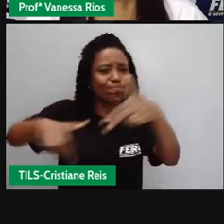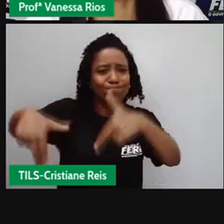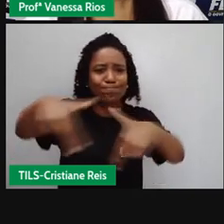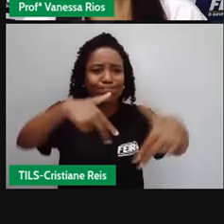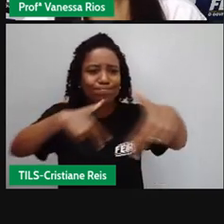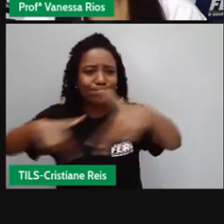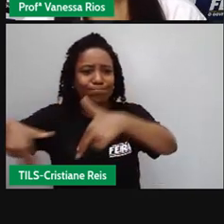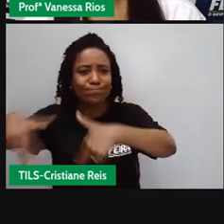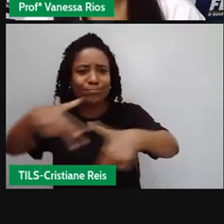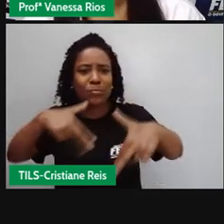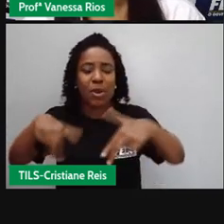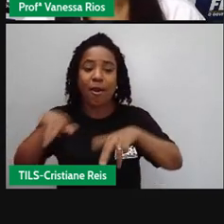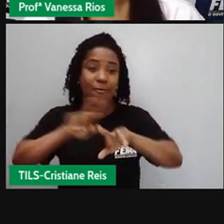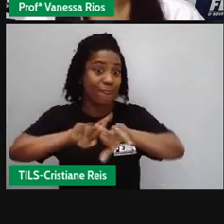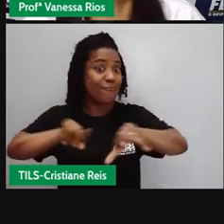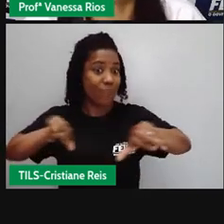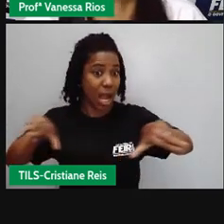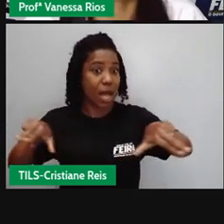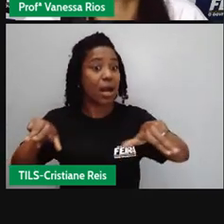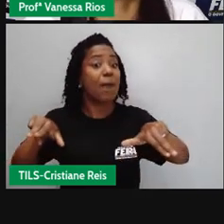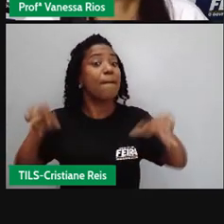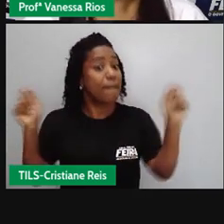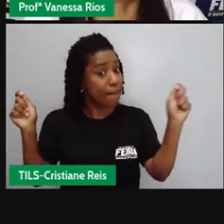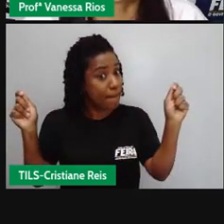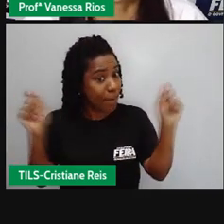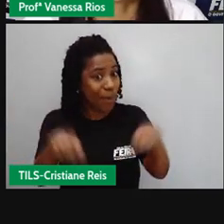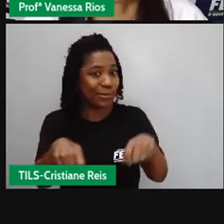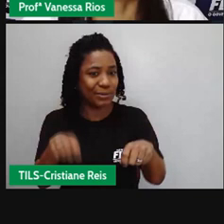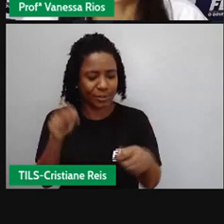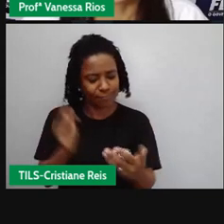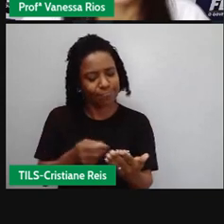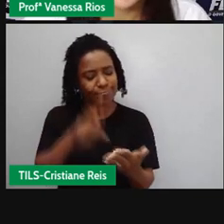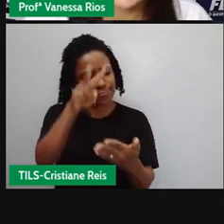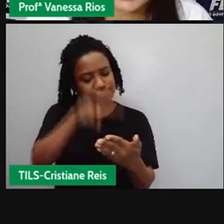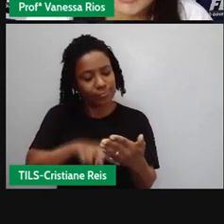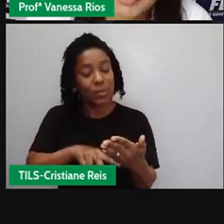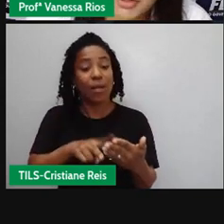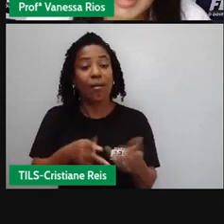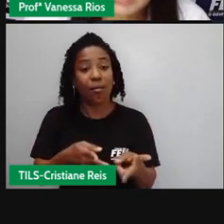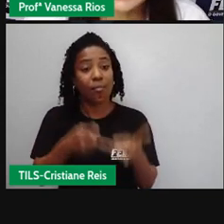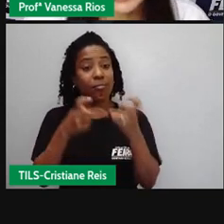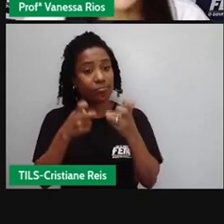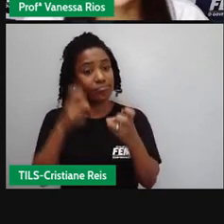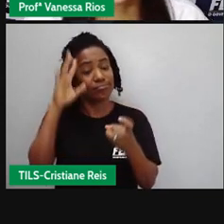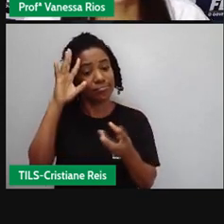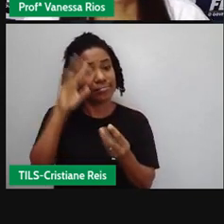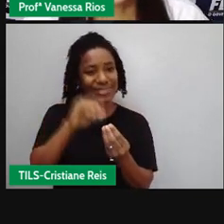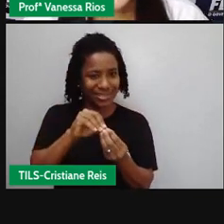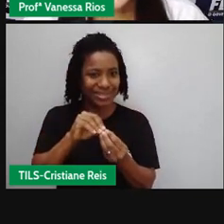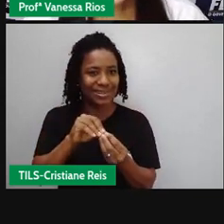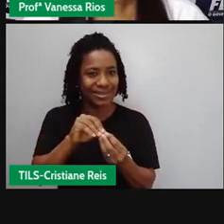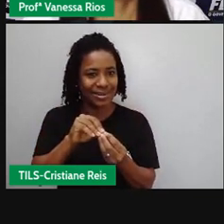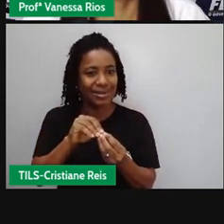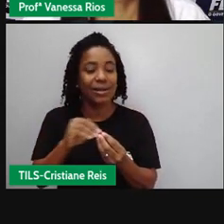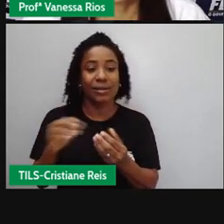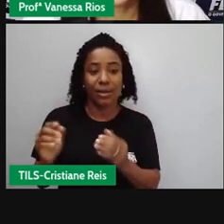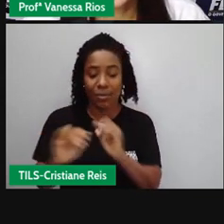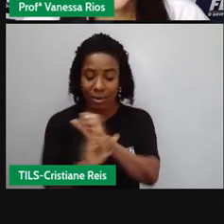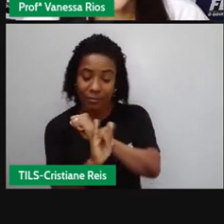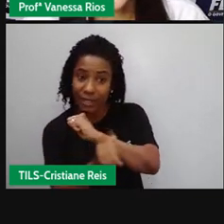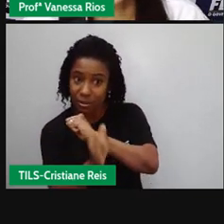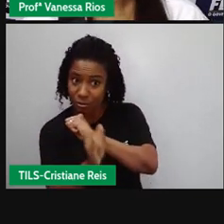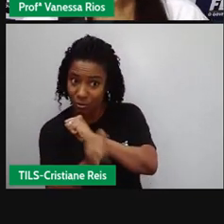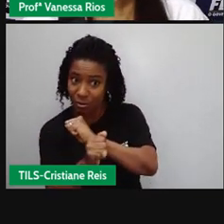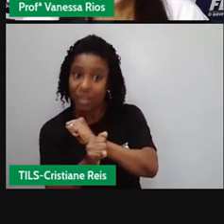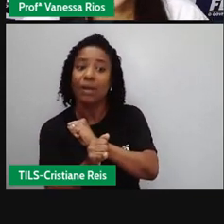Normalmente as crônicas aí trazem essa linguagem preocupada com a formalidade, mas de forma